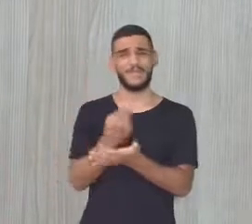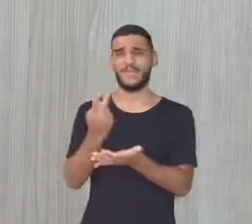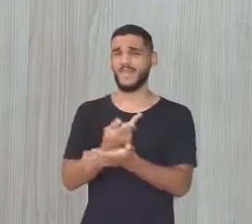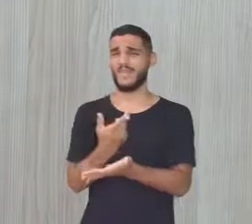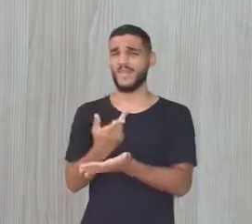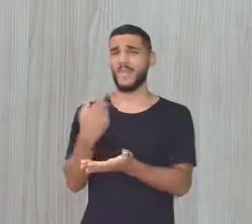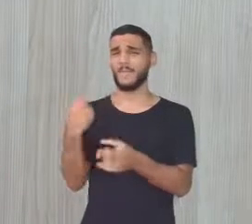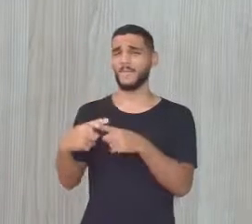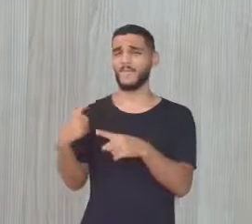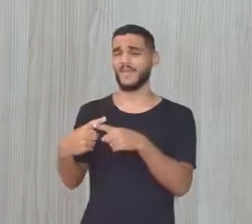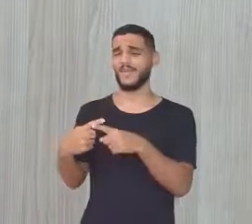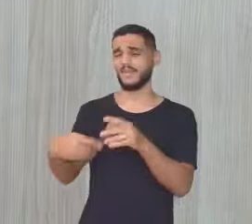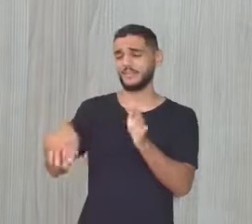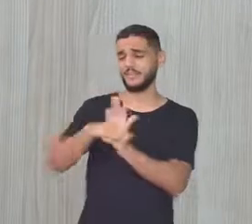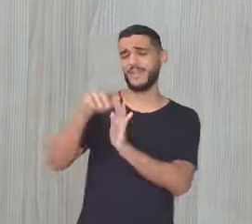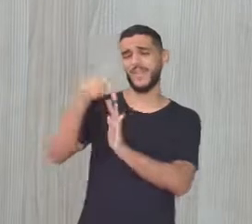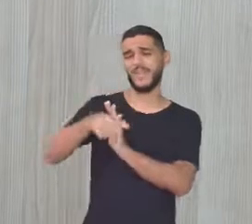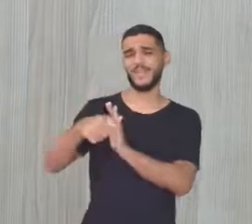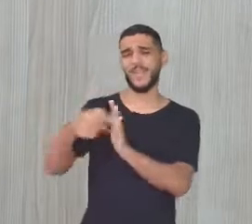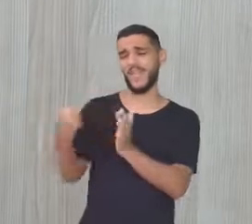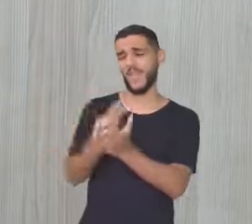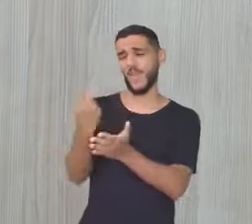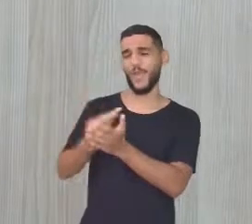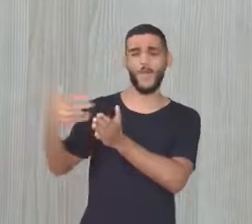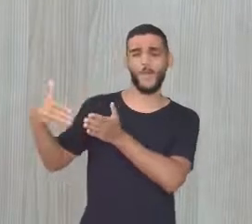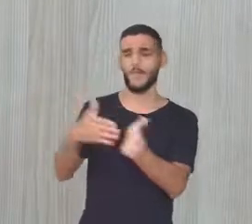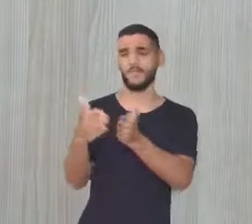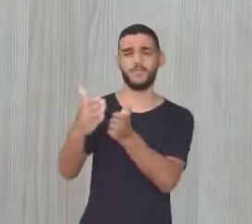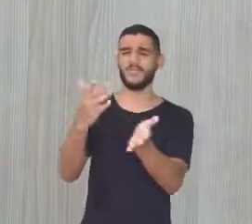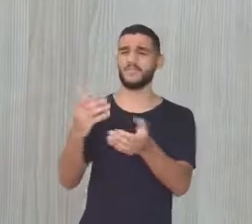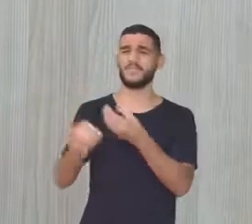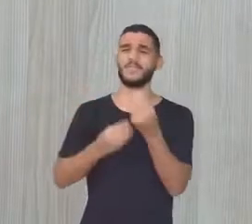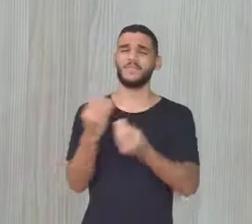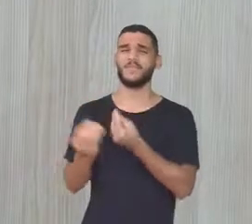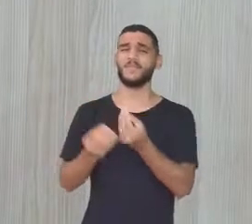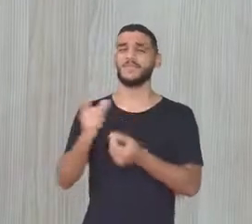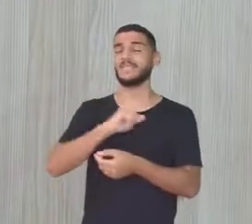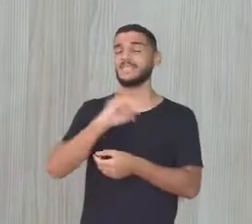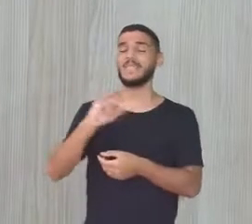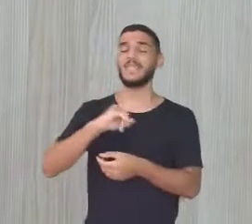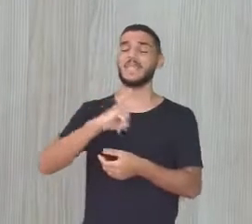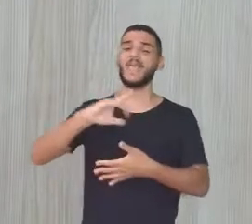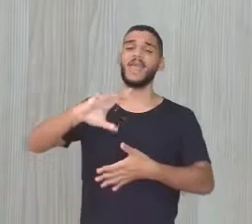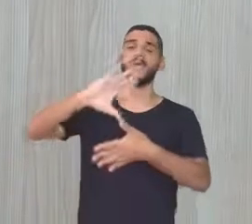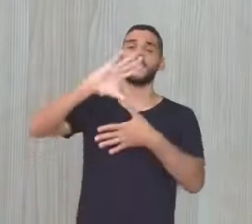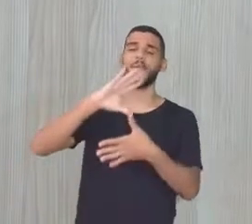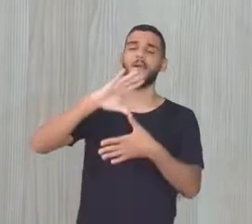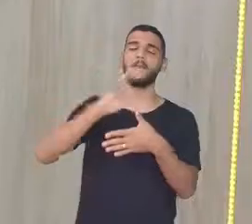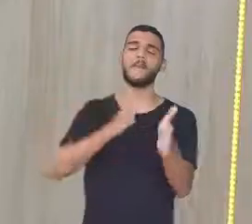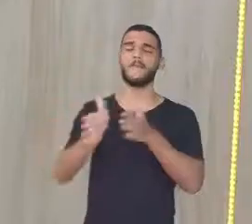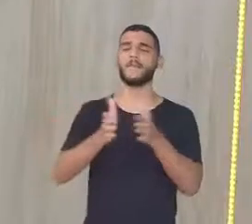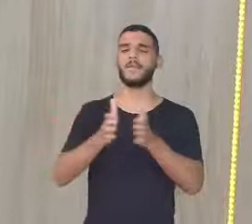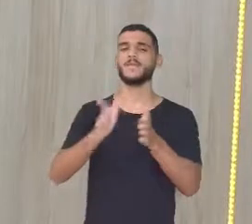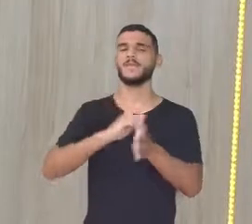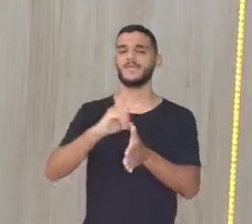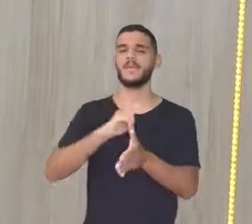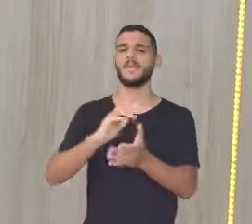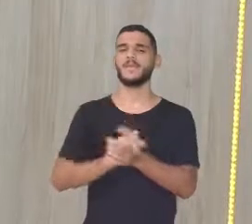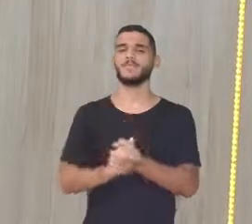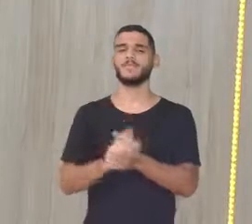furado É a América A América não era conhecida Se a pegar um mapa Um mapa que tem Nessa época aí